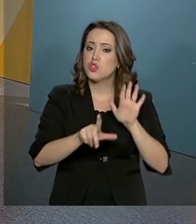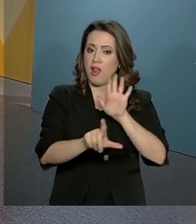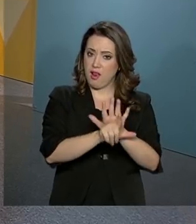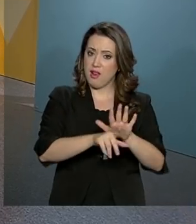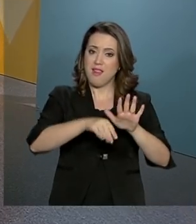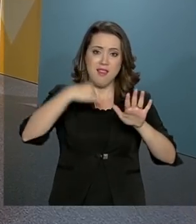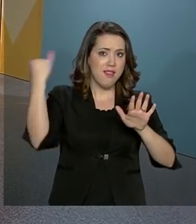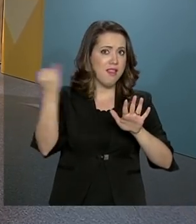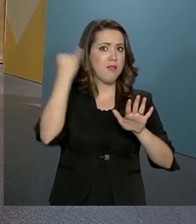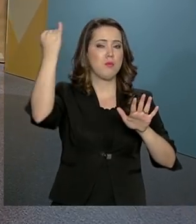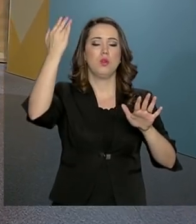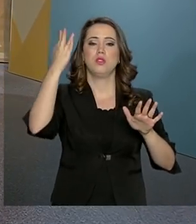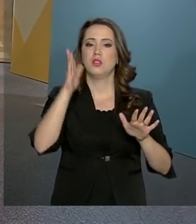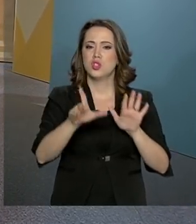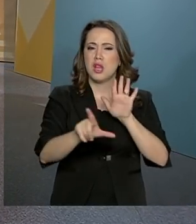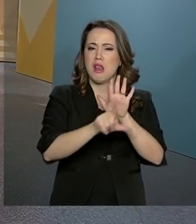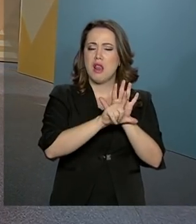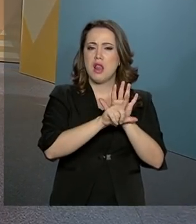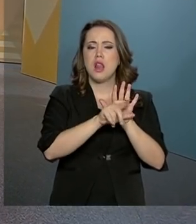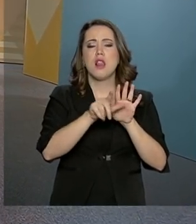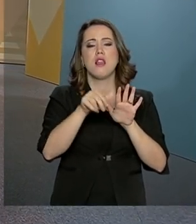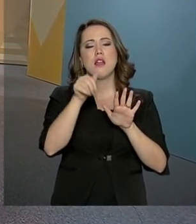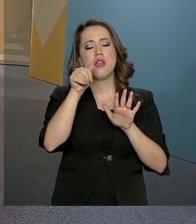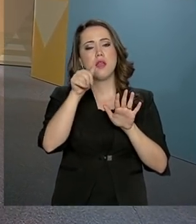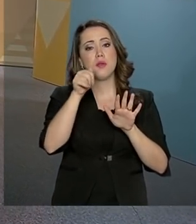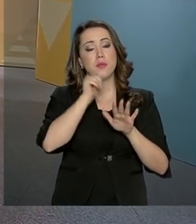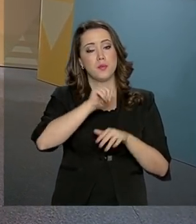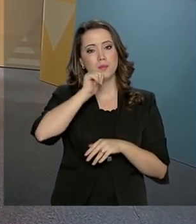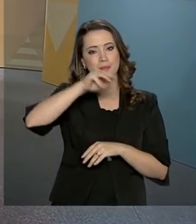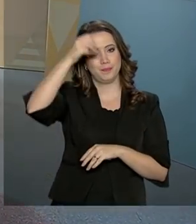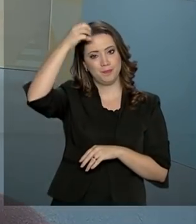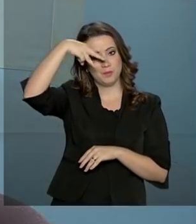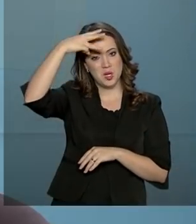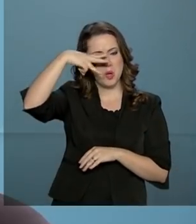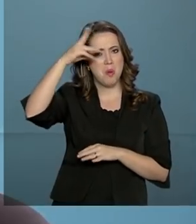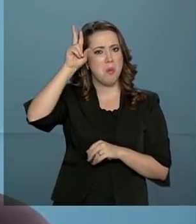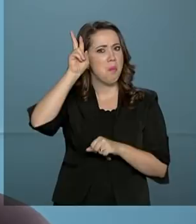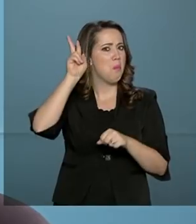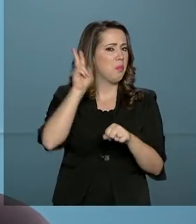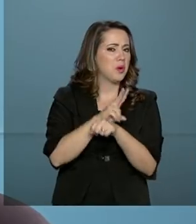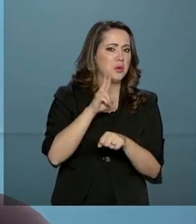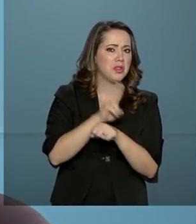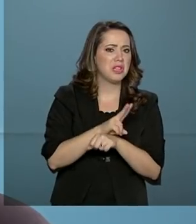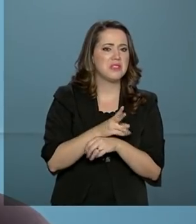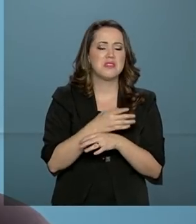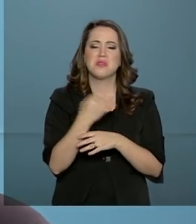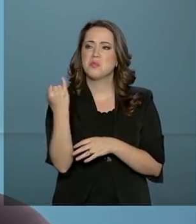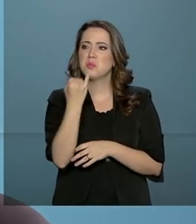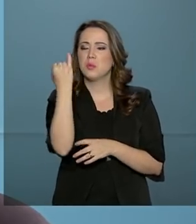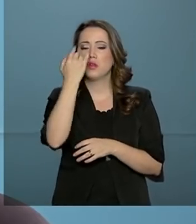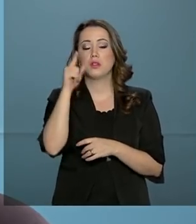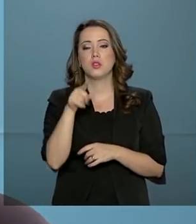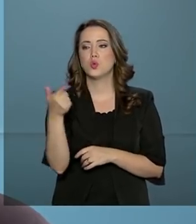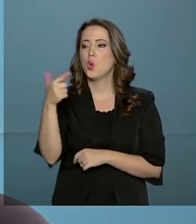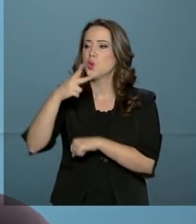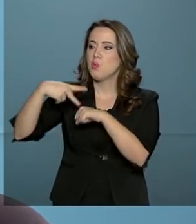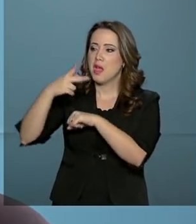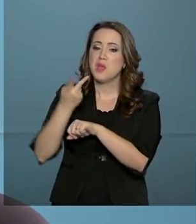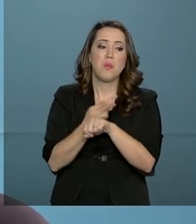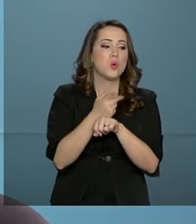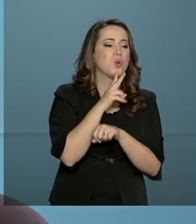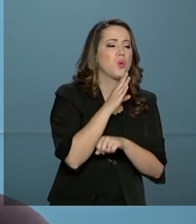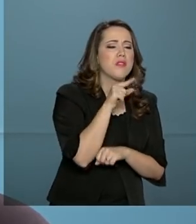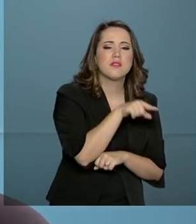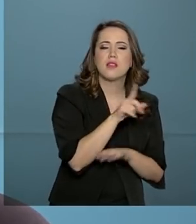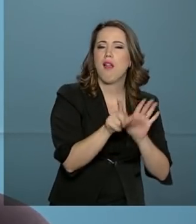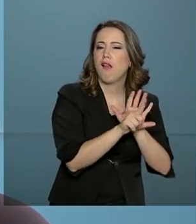É uma das leis mais perfeitas de proteção à mulher no mundo. Outras nações vêm buscar muito a nossa legislação, conhecer a nossa